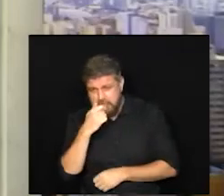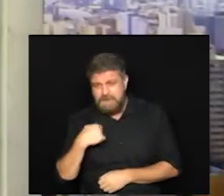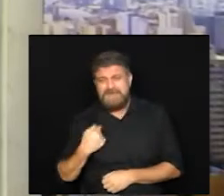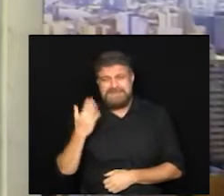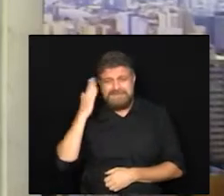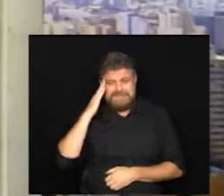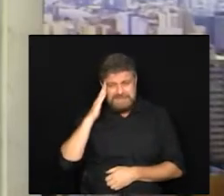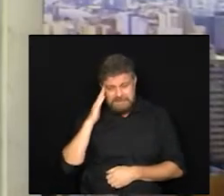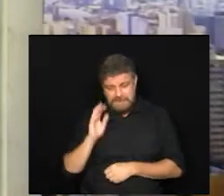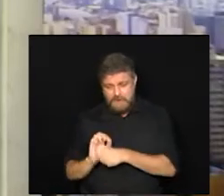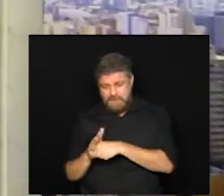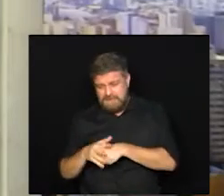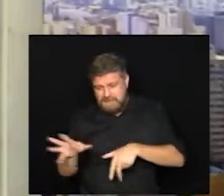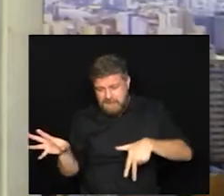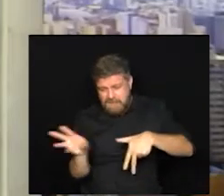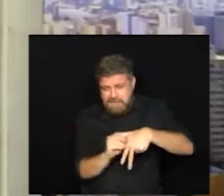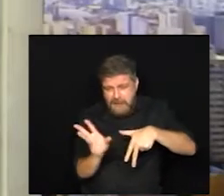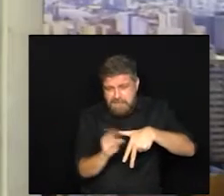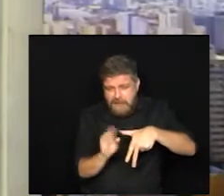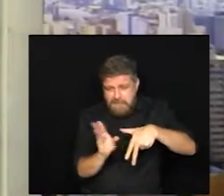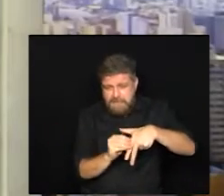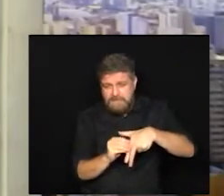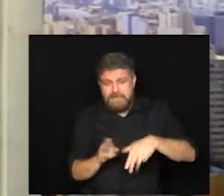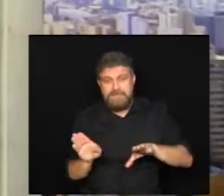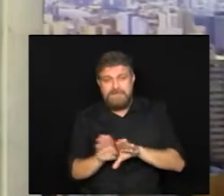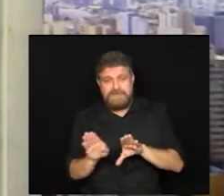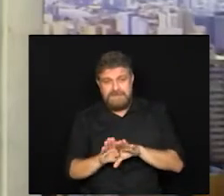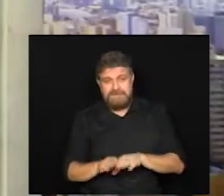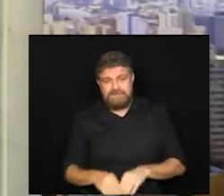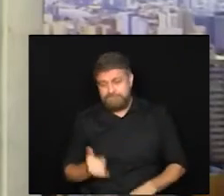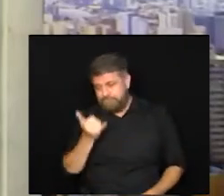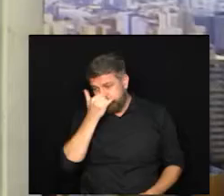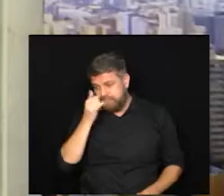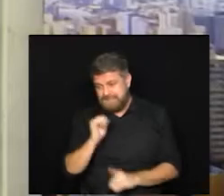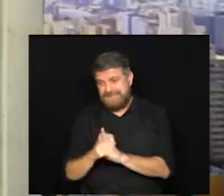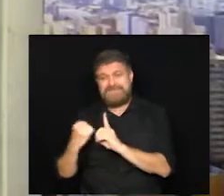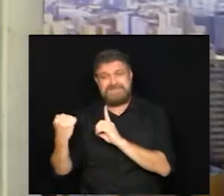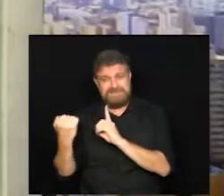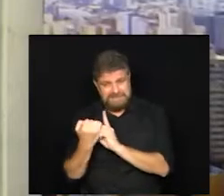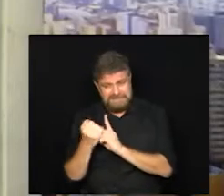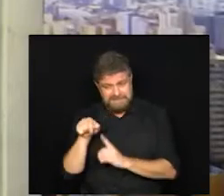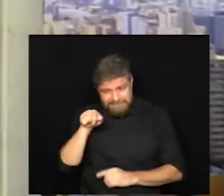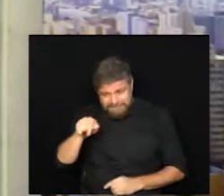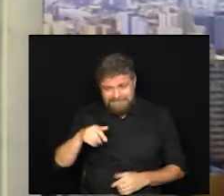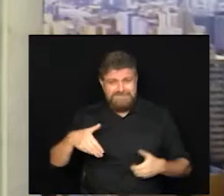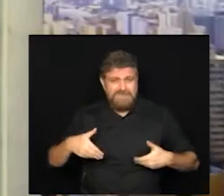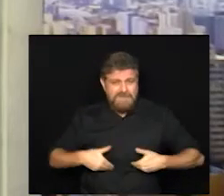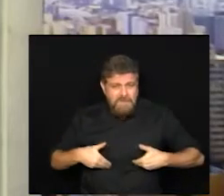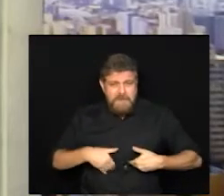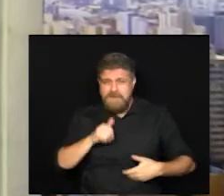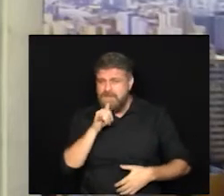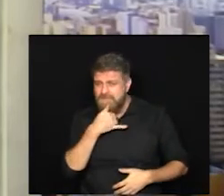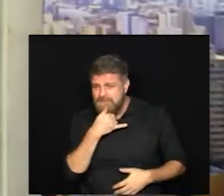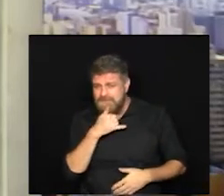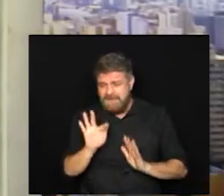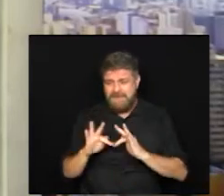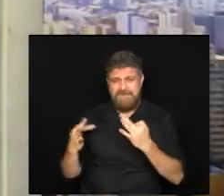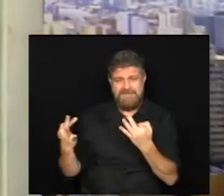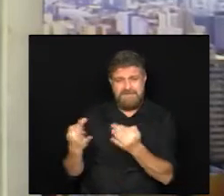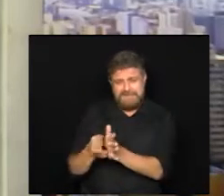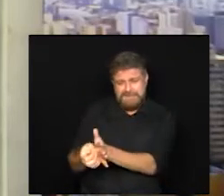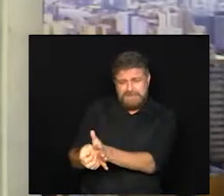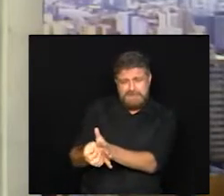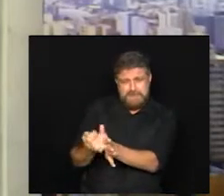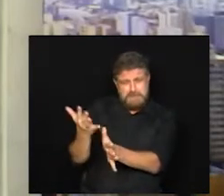contaminaram com a Covid são as consequências sociais que vem depois infelizmente muitas famílias